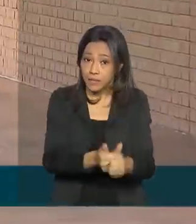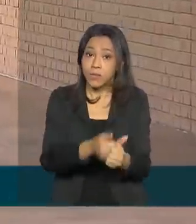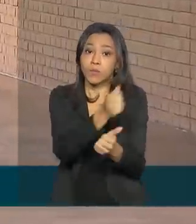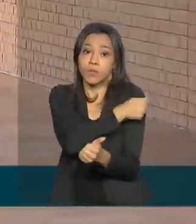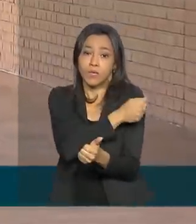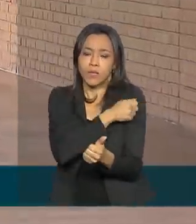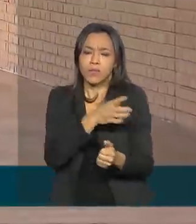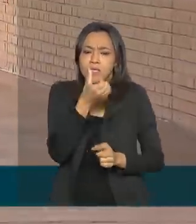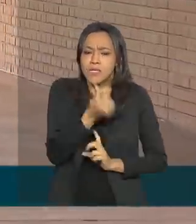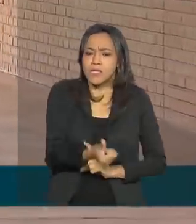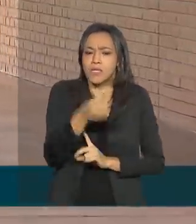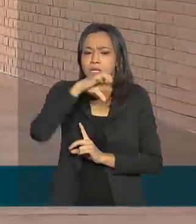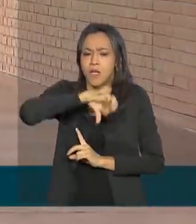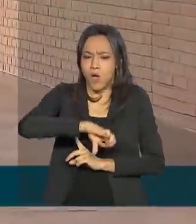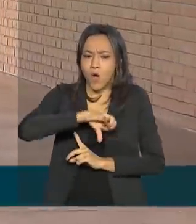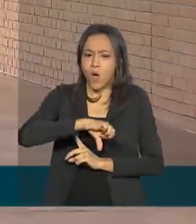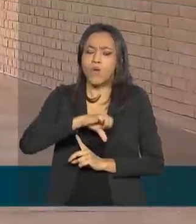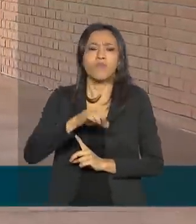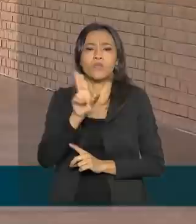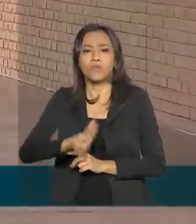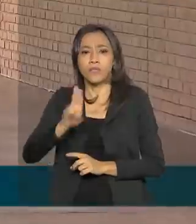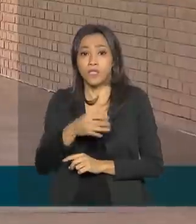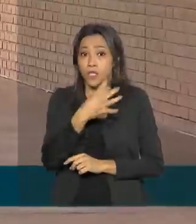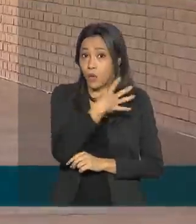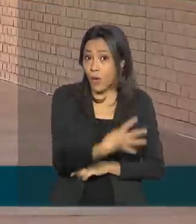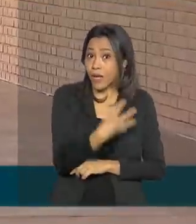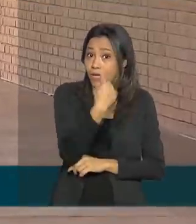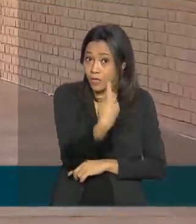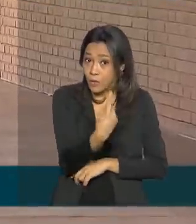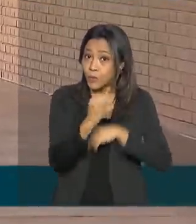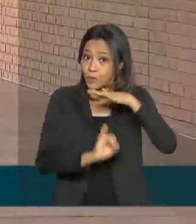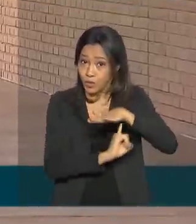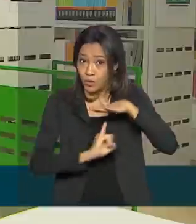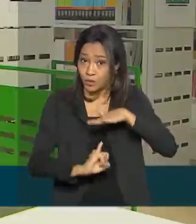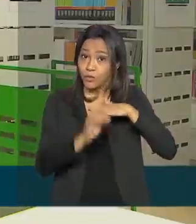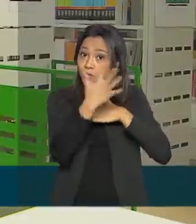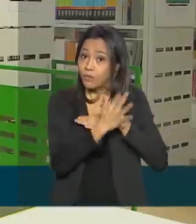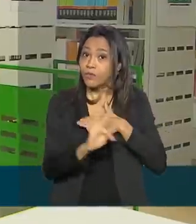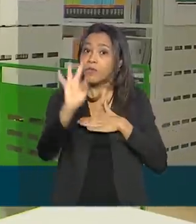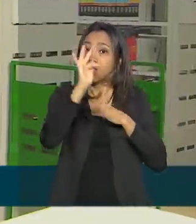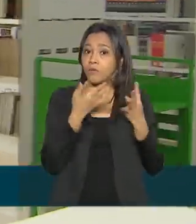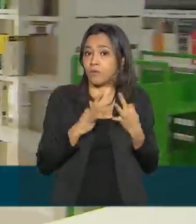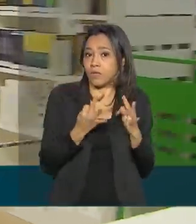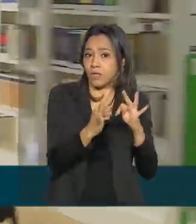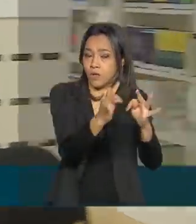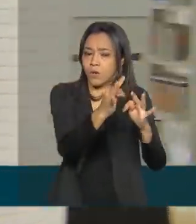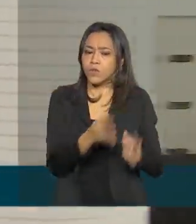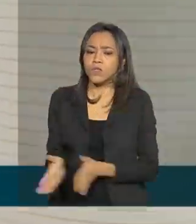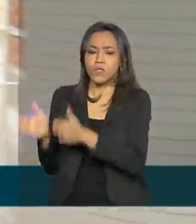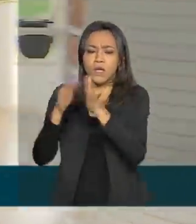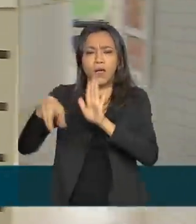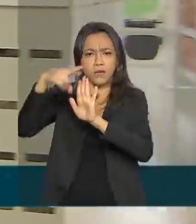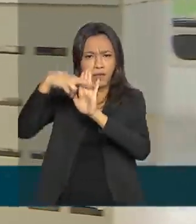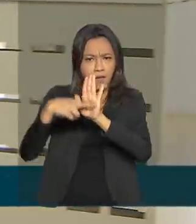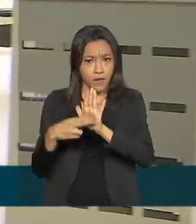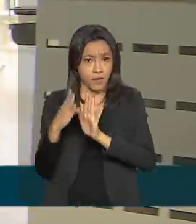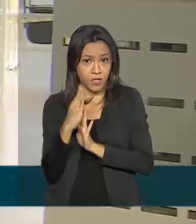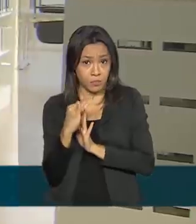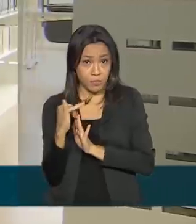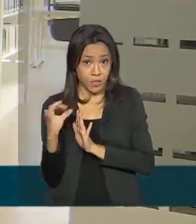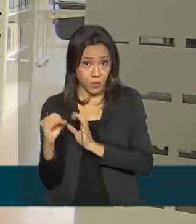69 universidades e 41 institutos da Rede Federal de Educação. O protocolo de biossegurança é uma